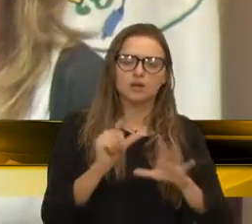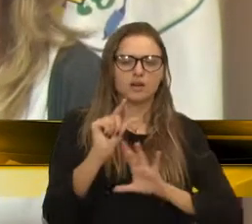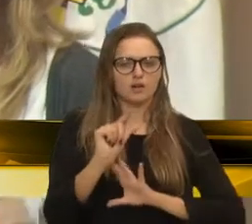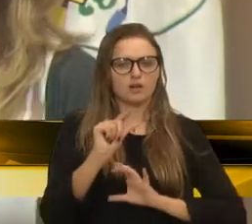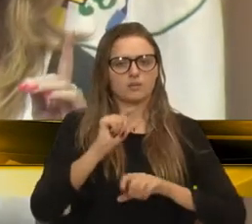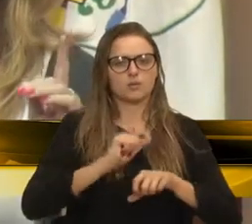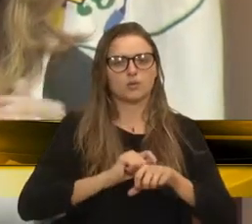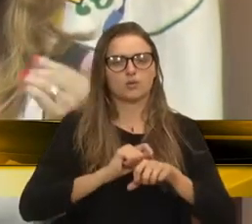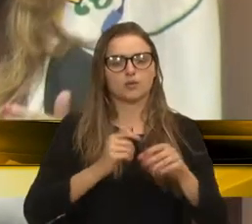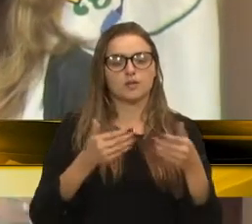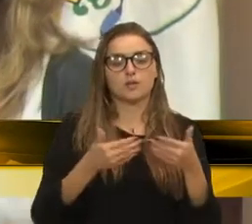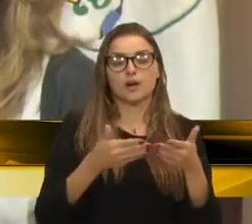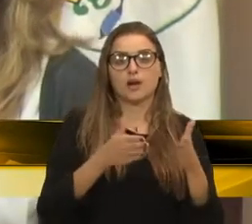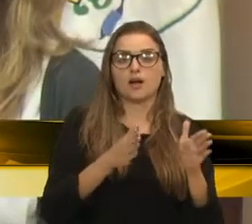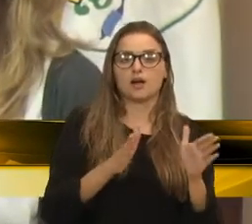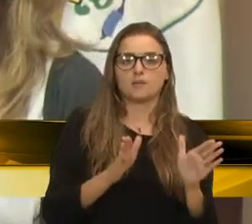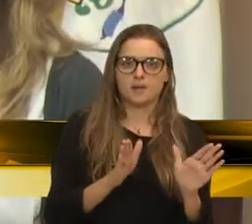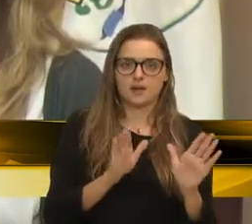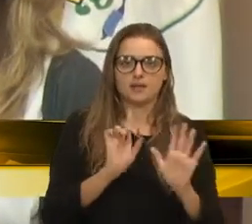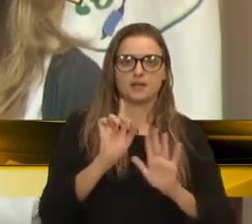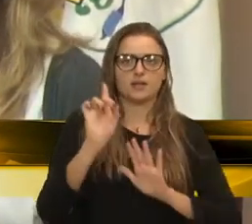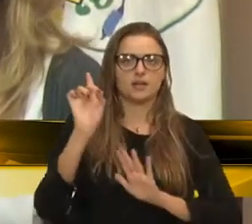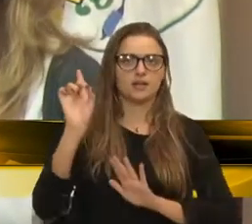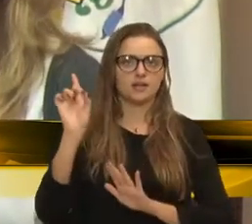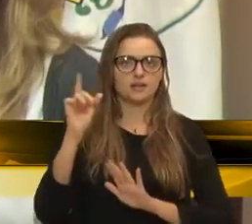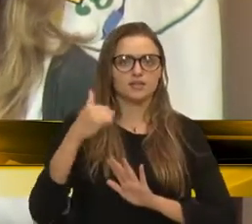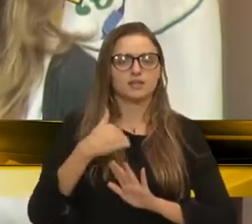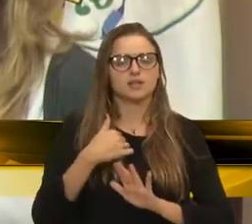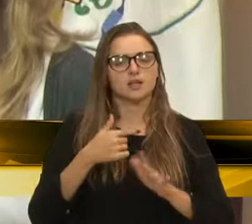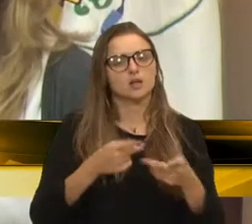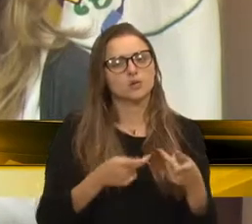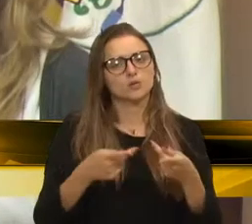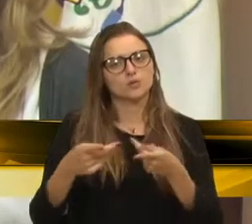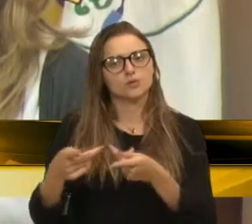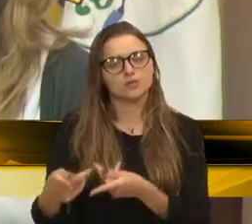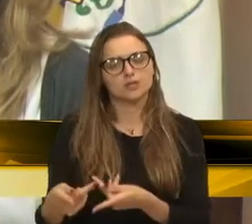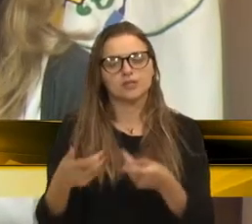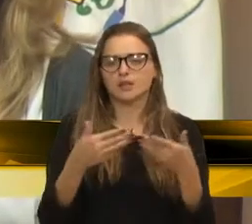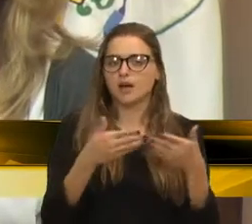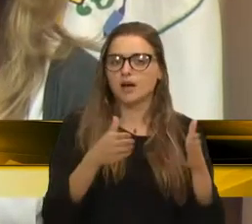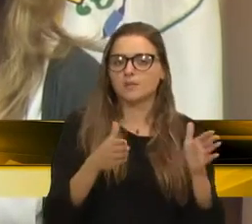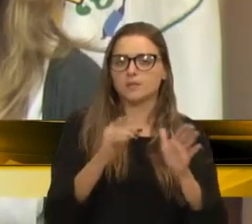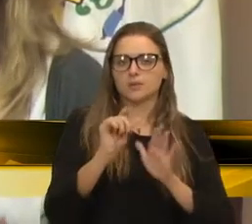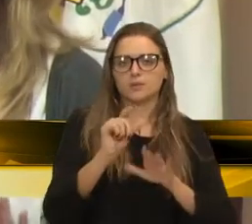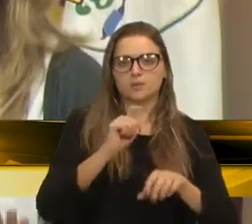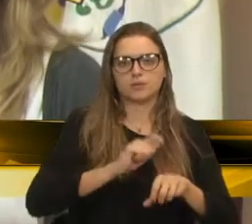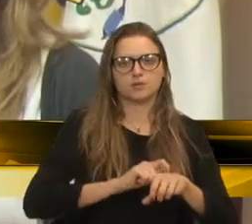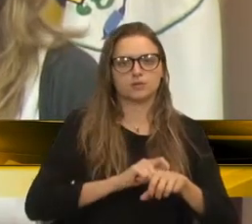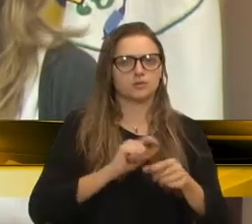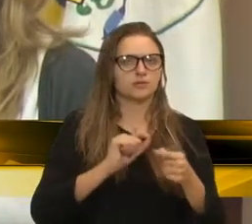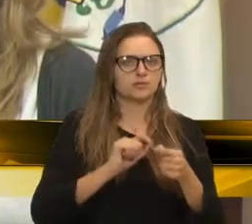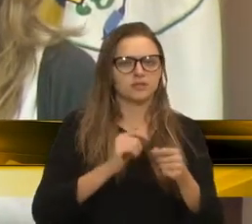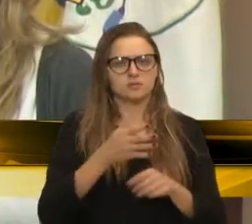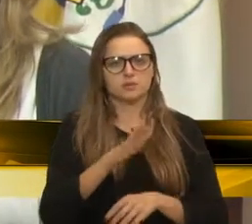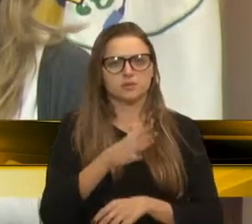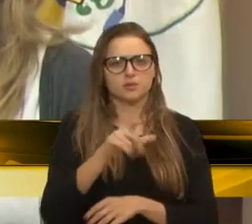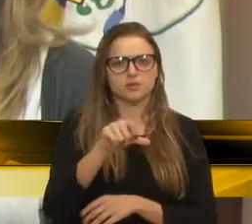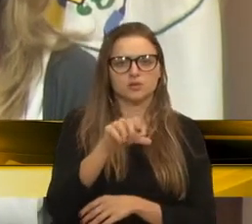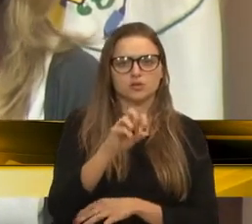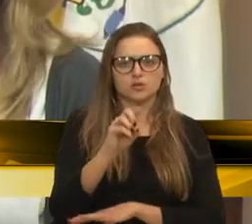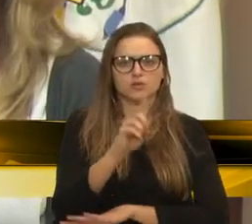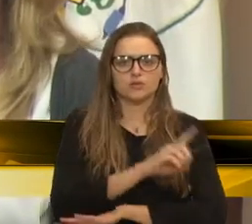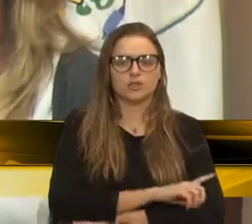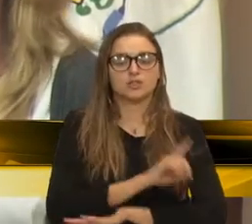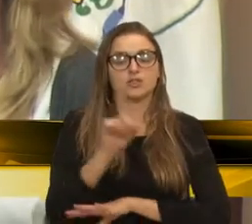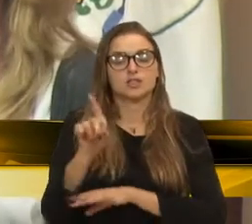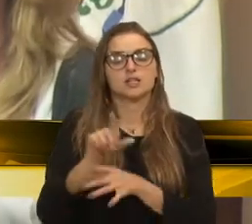inaugurada, esta unidade que estive visitando, foi recentemente inaugurada, fazia ao redor de 90 dias, em